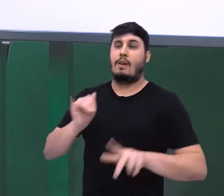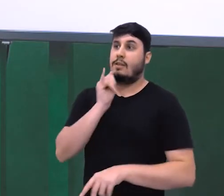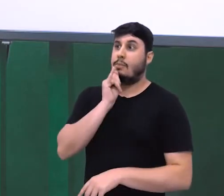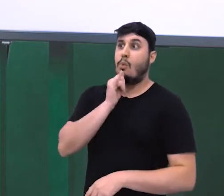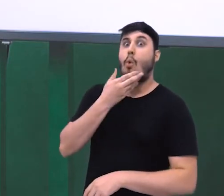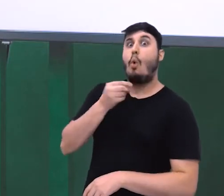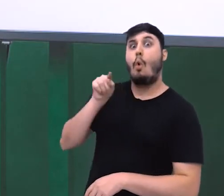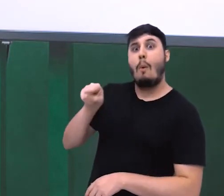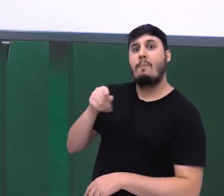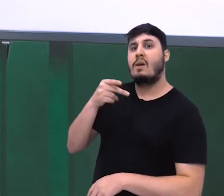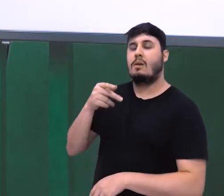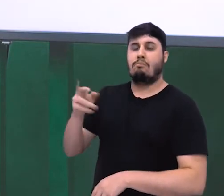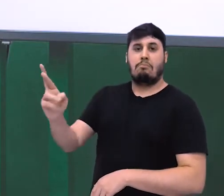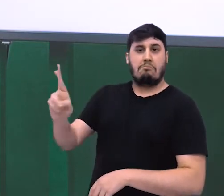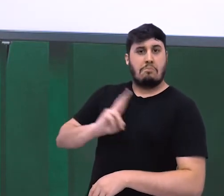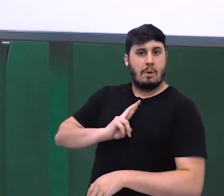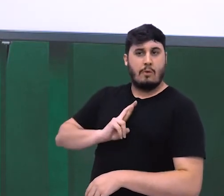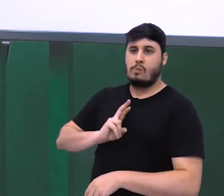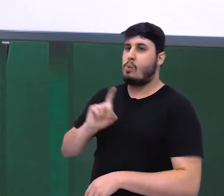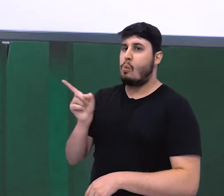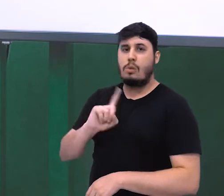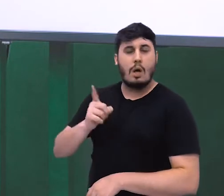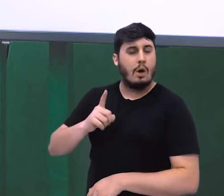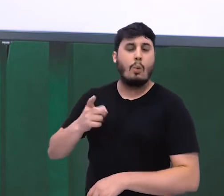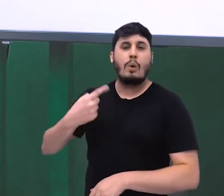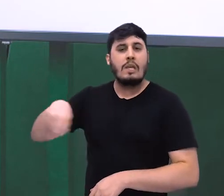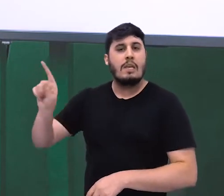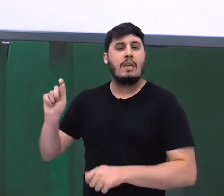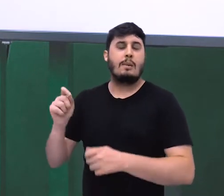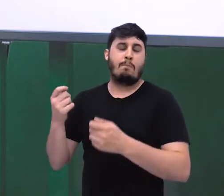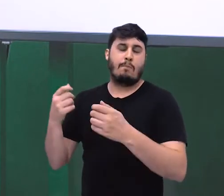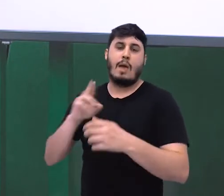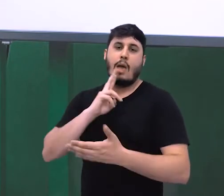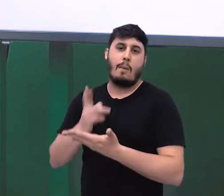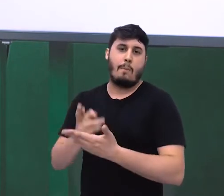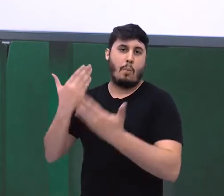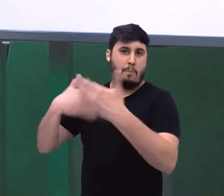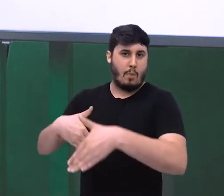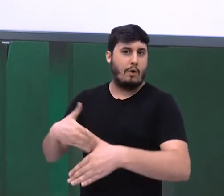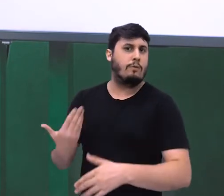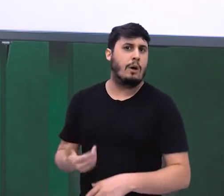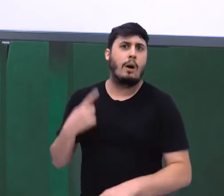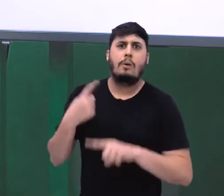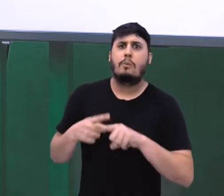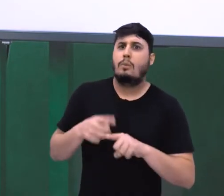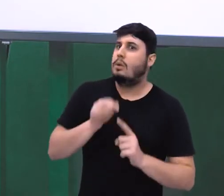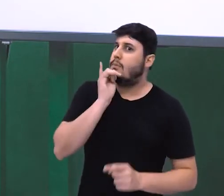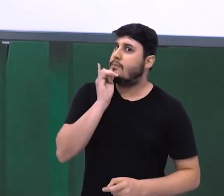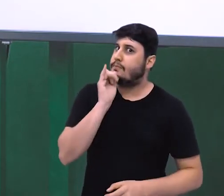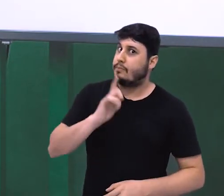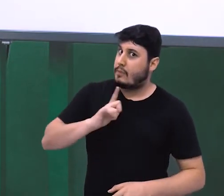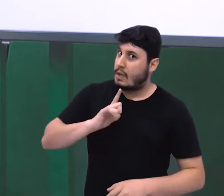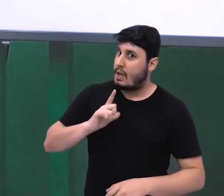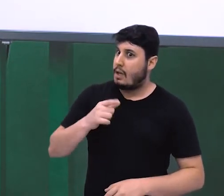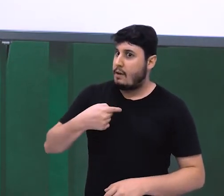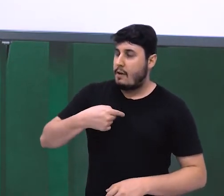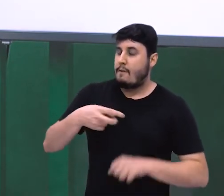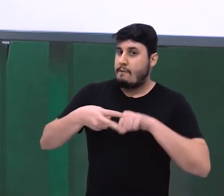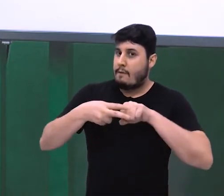a dependência semântica, porque a primeira oração sozinha não tem sentido completo. Quem diz, diz alguma coisa.